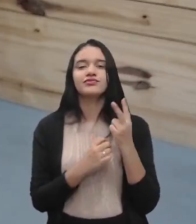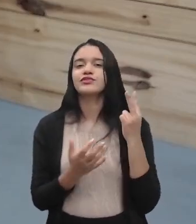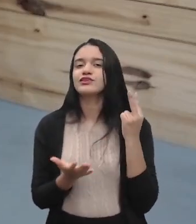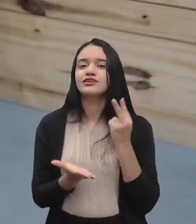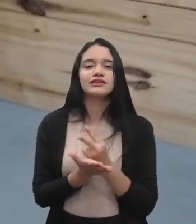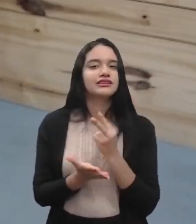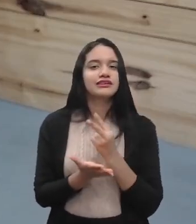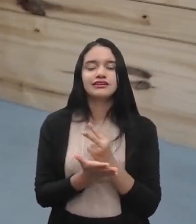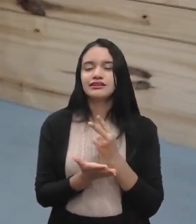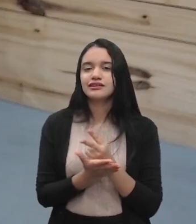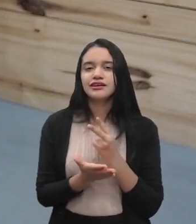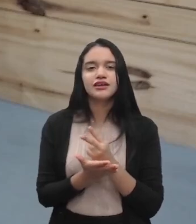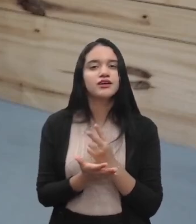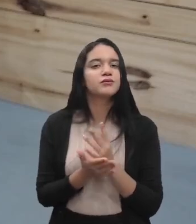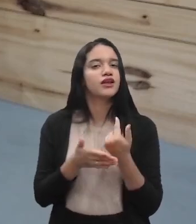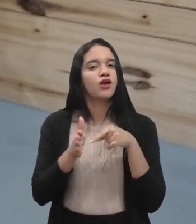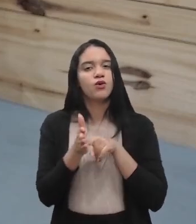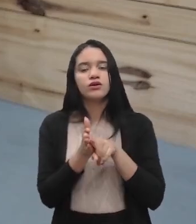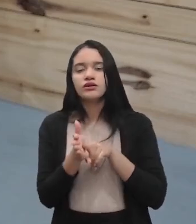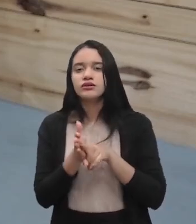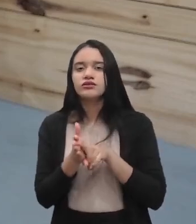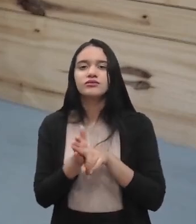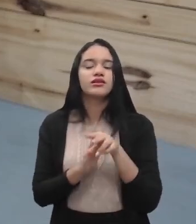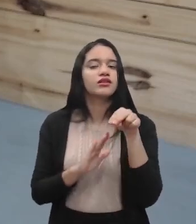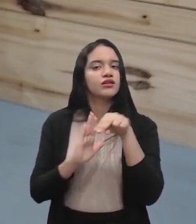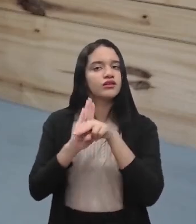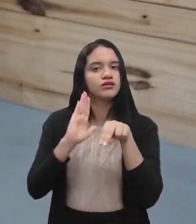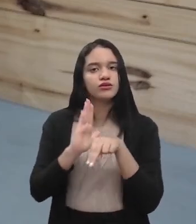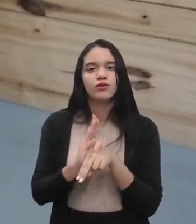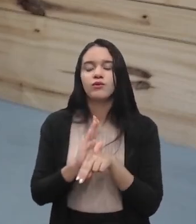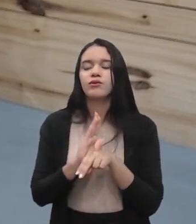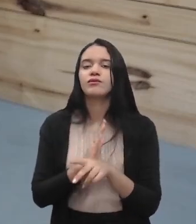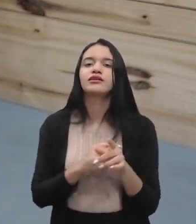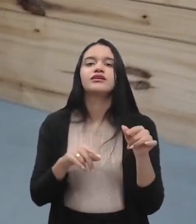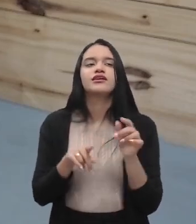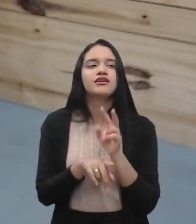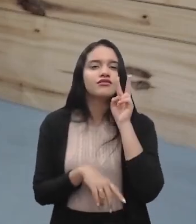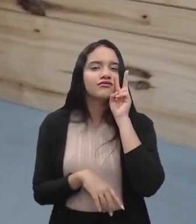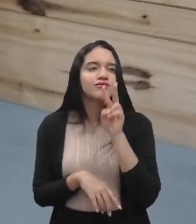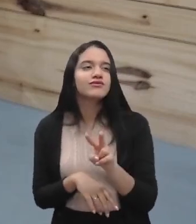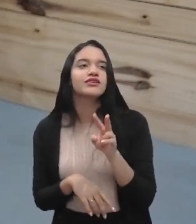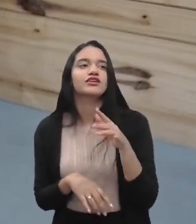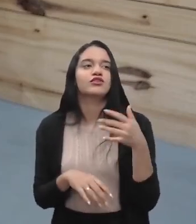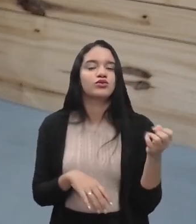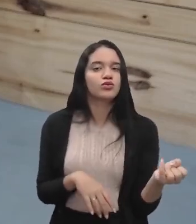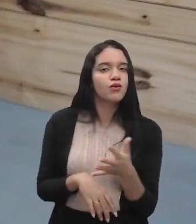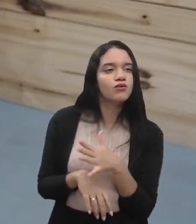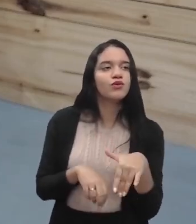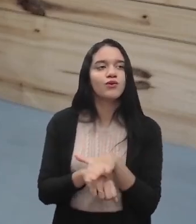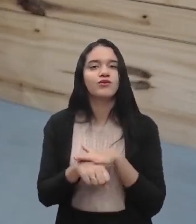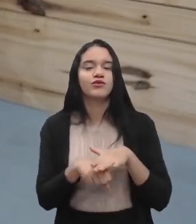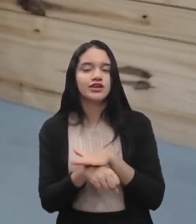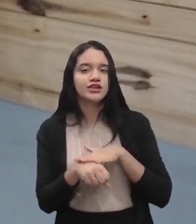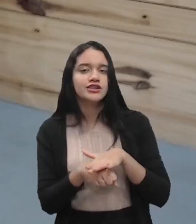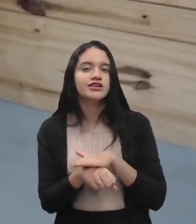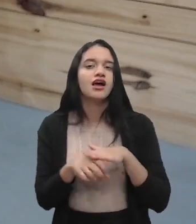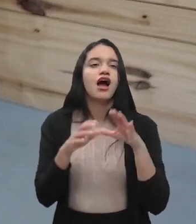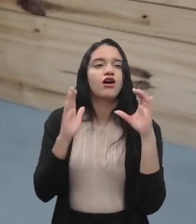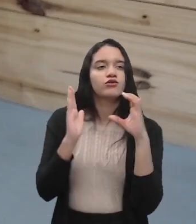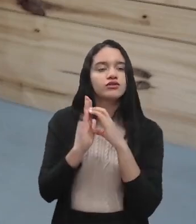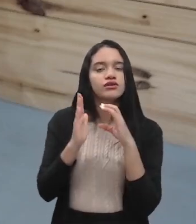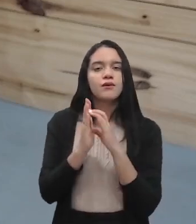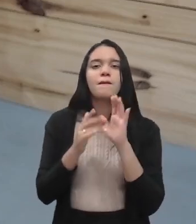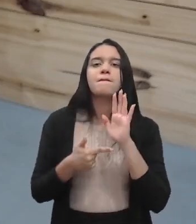atualizado com as normas, gente precisa estar vendo o que é que tem de novo, conversar bastante com os funcionários,